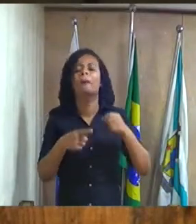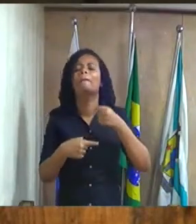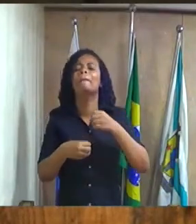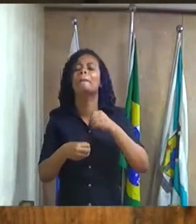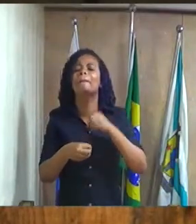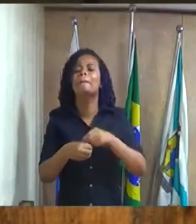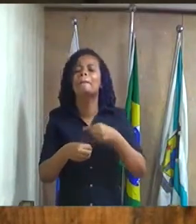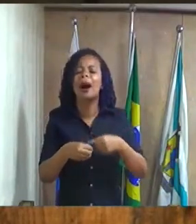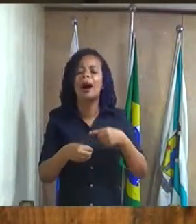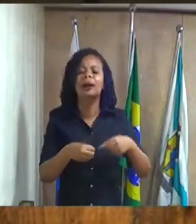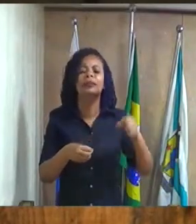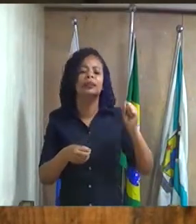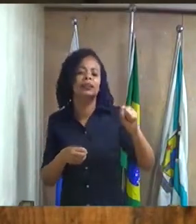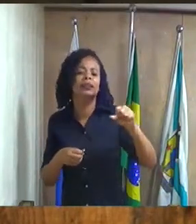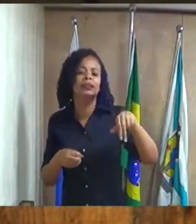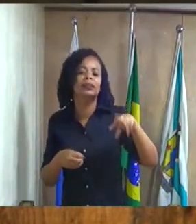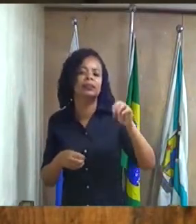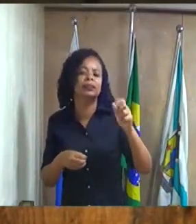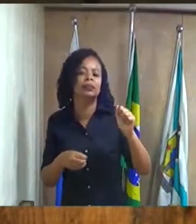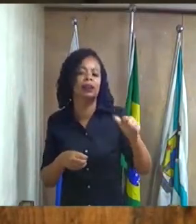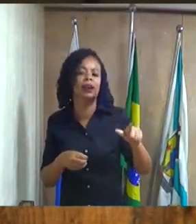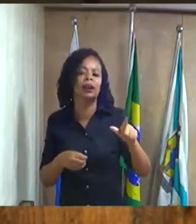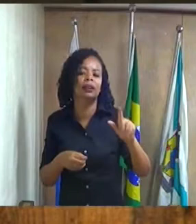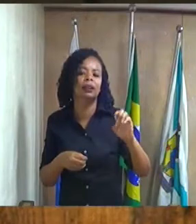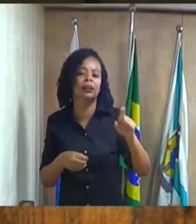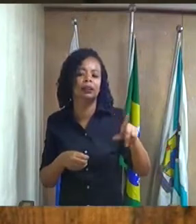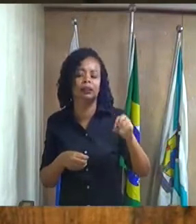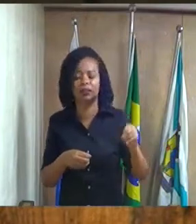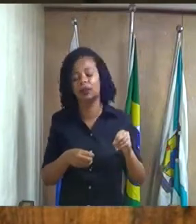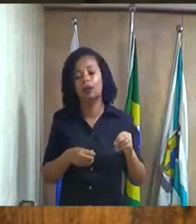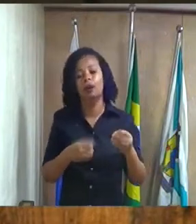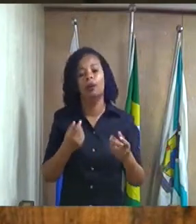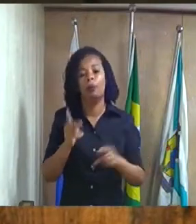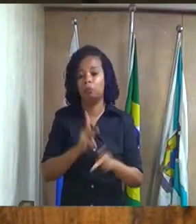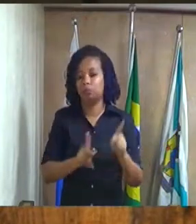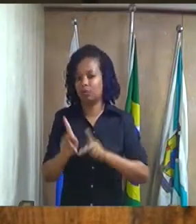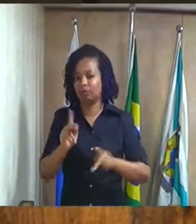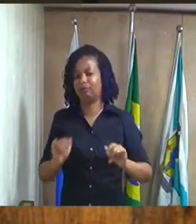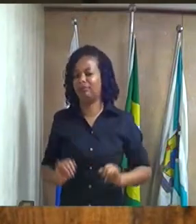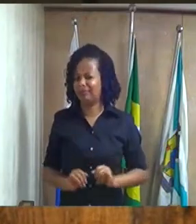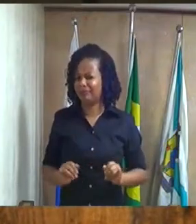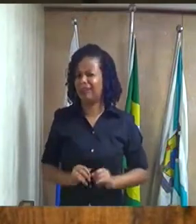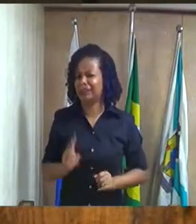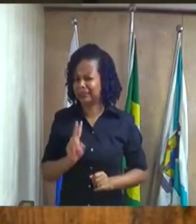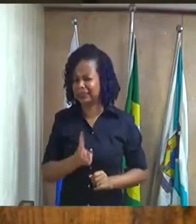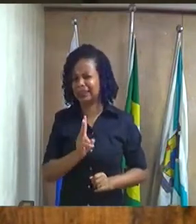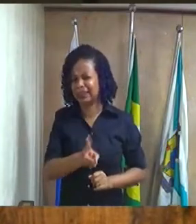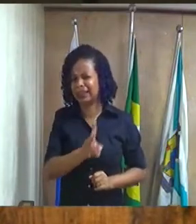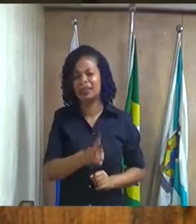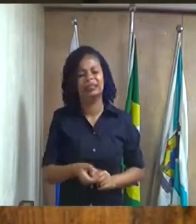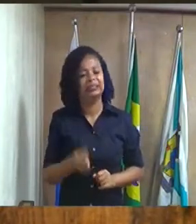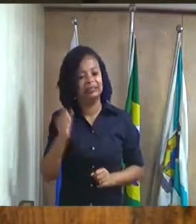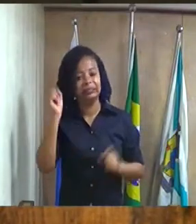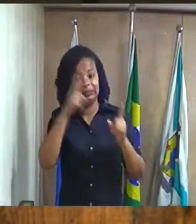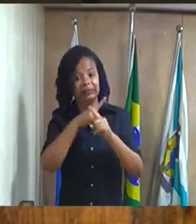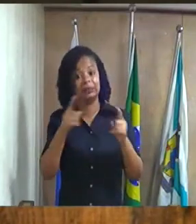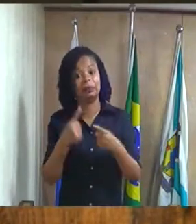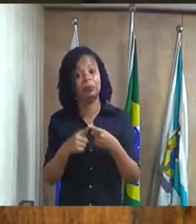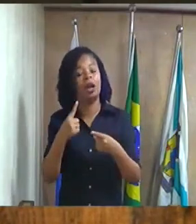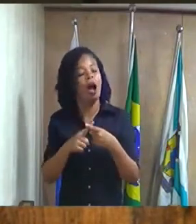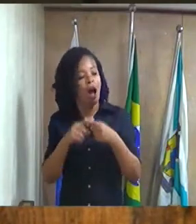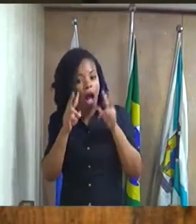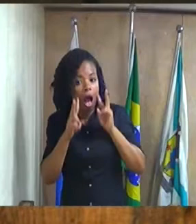população pagando esse preço o tempo todo e o pior e o pior é é eu já vi eu vi